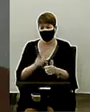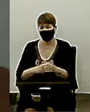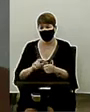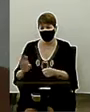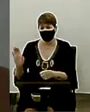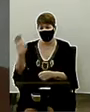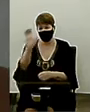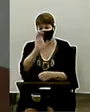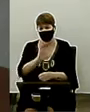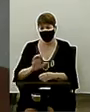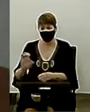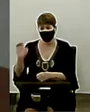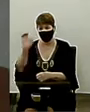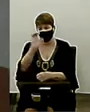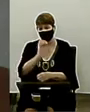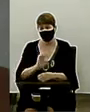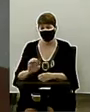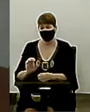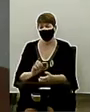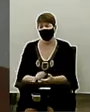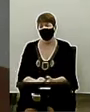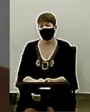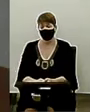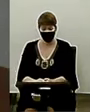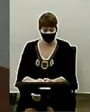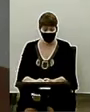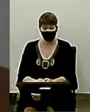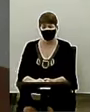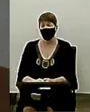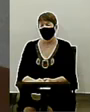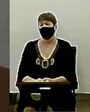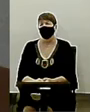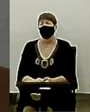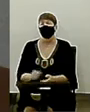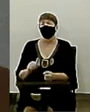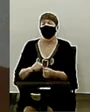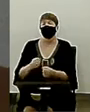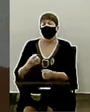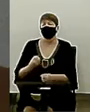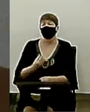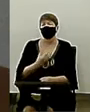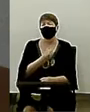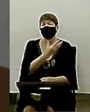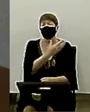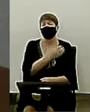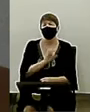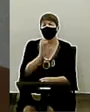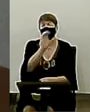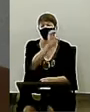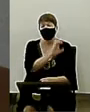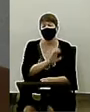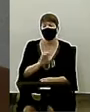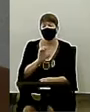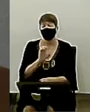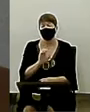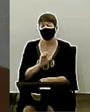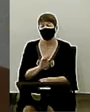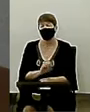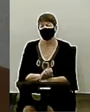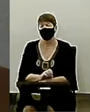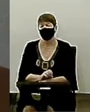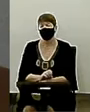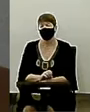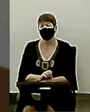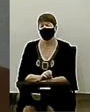Foi fruto de 12 anos de pesquisa. Eu fiz uma viagem ao sudoeste goiano, fiz uma viagem ao médio